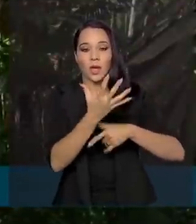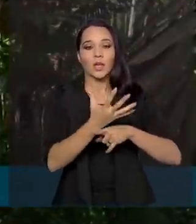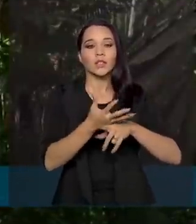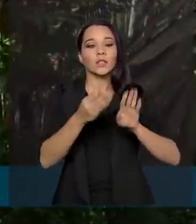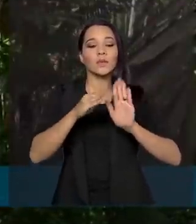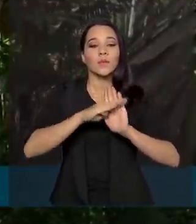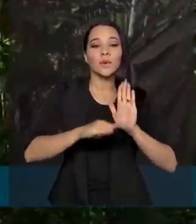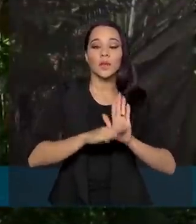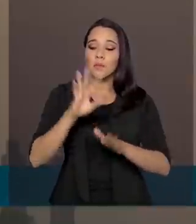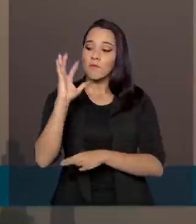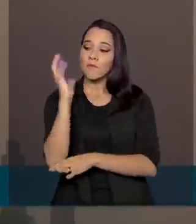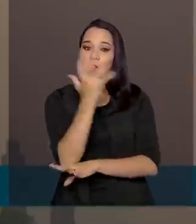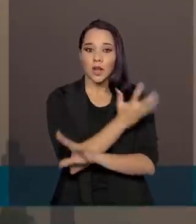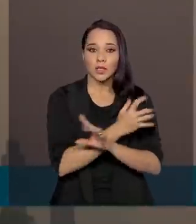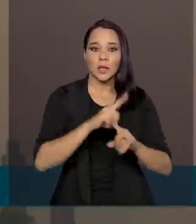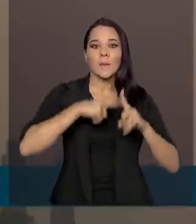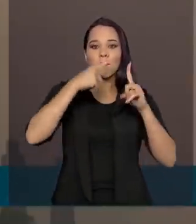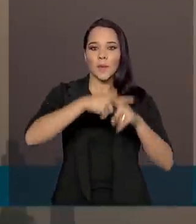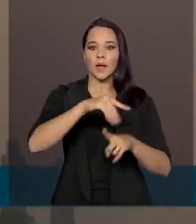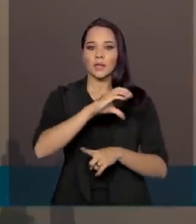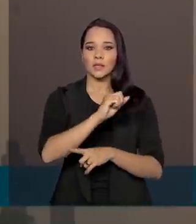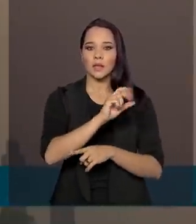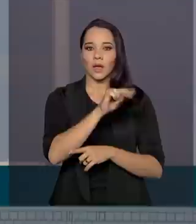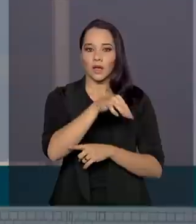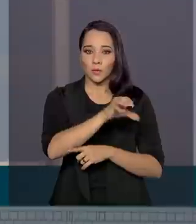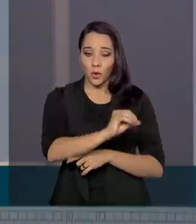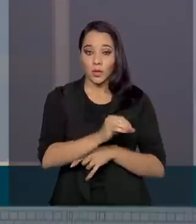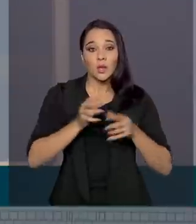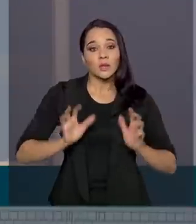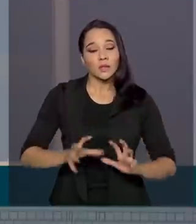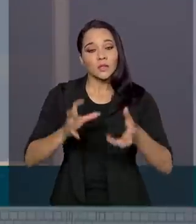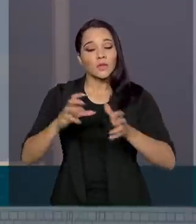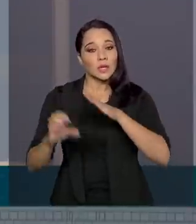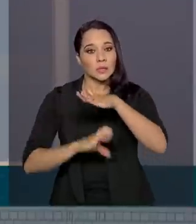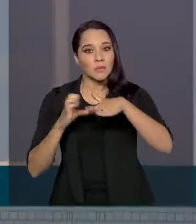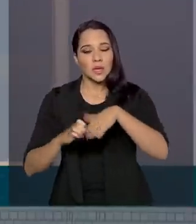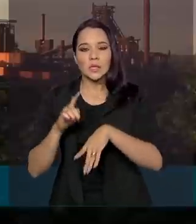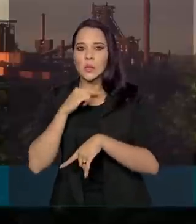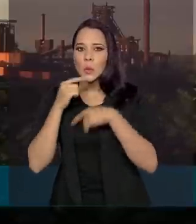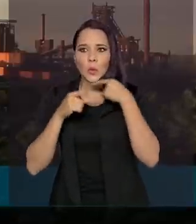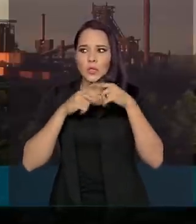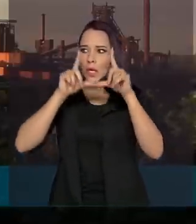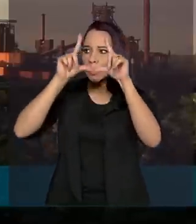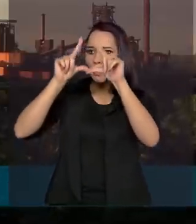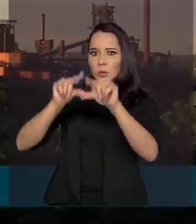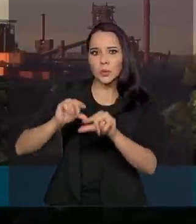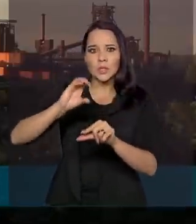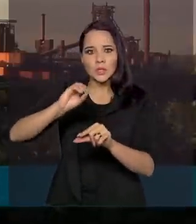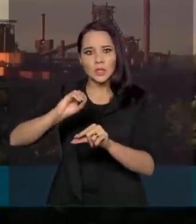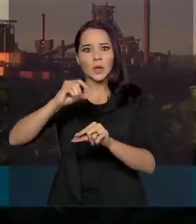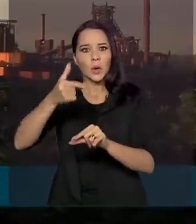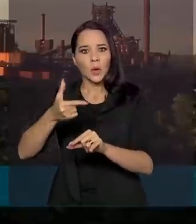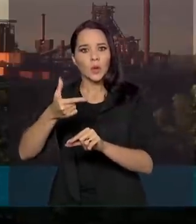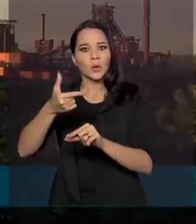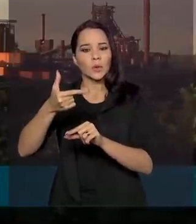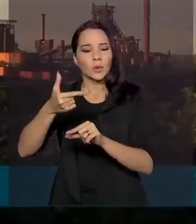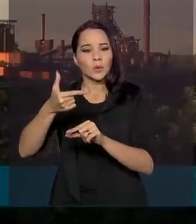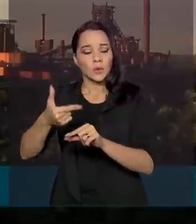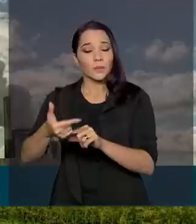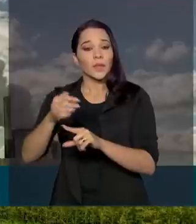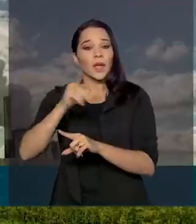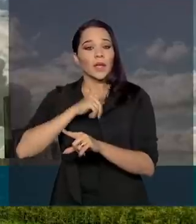Floresta Mais Carbono. A ideia é incentivar as empresas que não têm como reduzir emissões de CO2 a gerarem